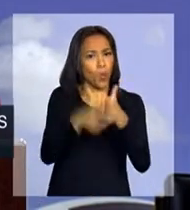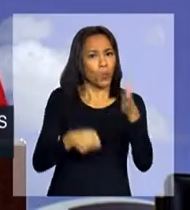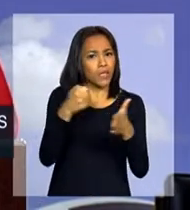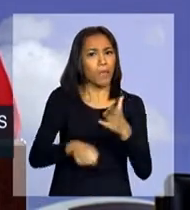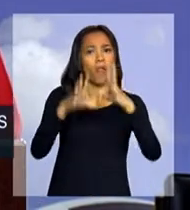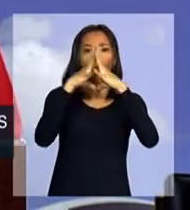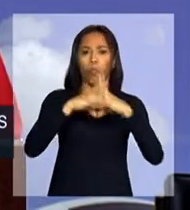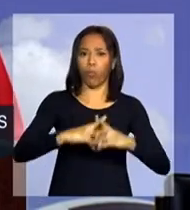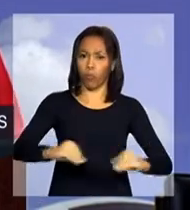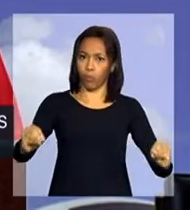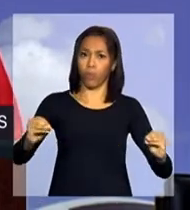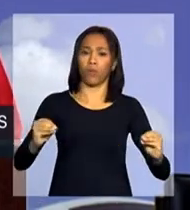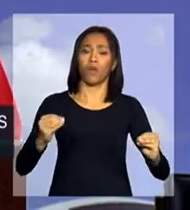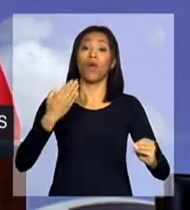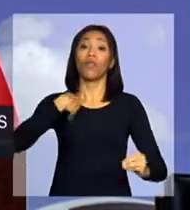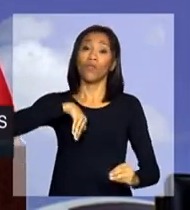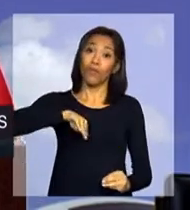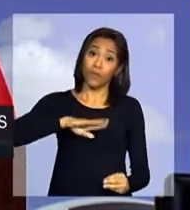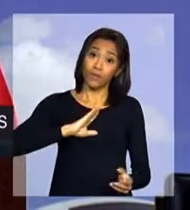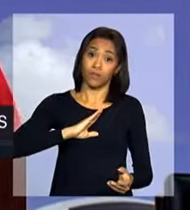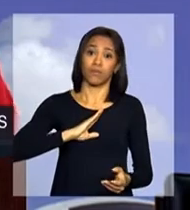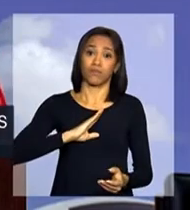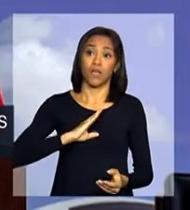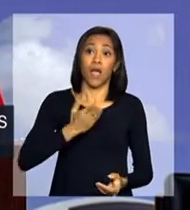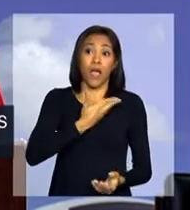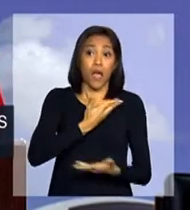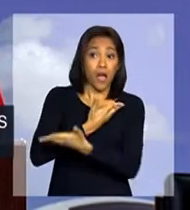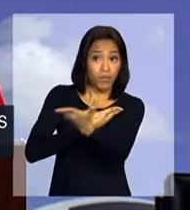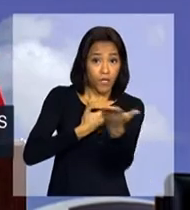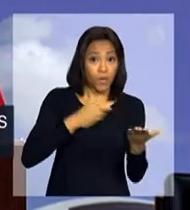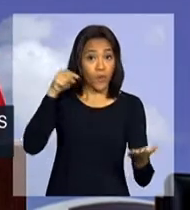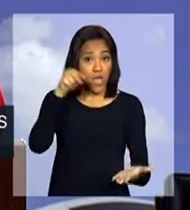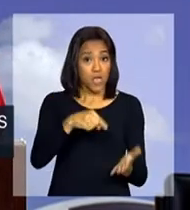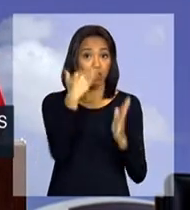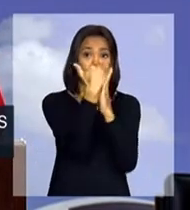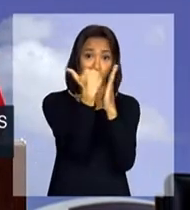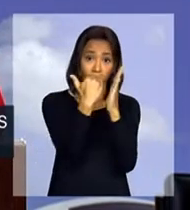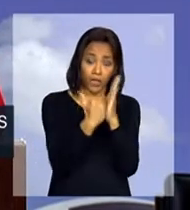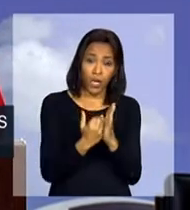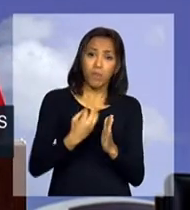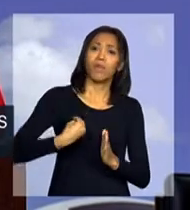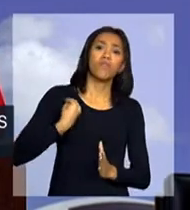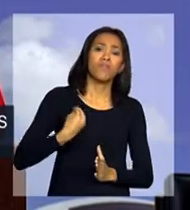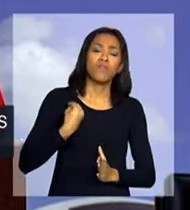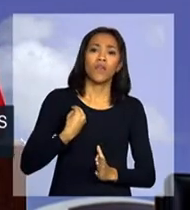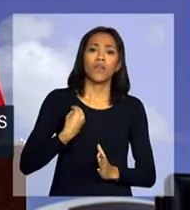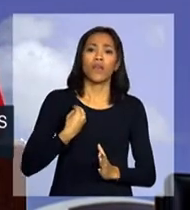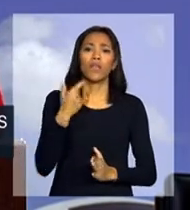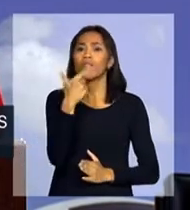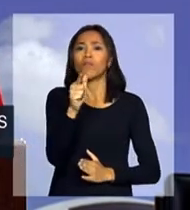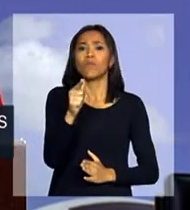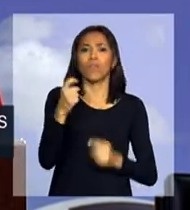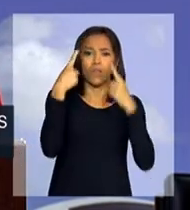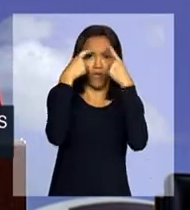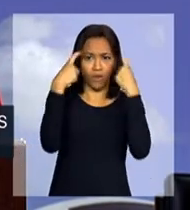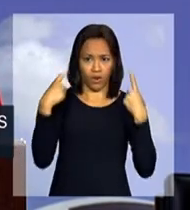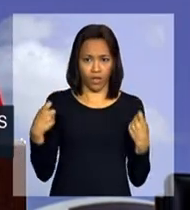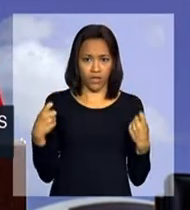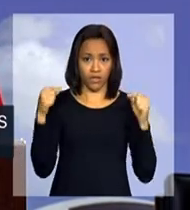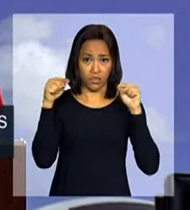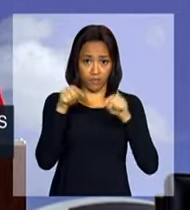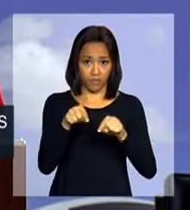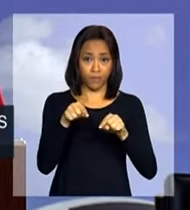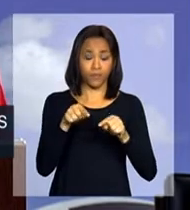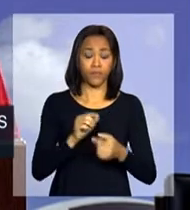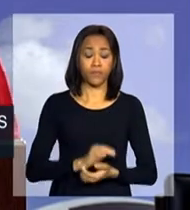Minhas queridas amigas e meus amigos, esse programa Mulher Viver Sem Violência tem